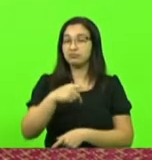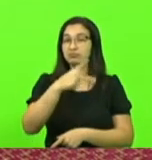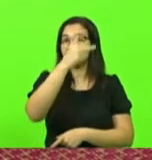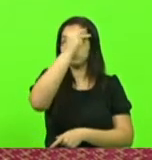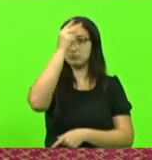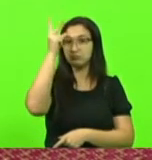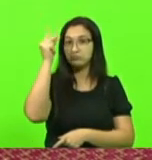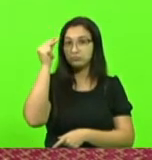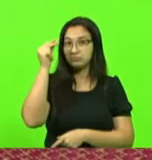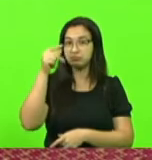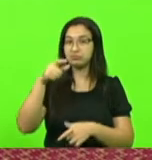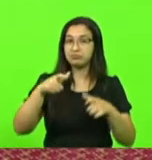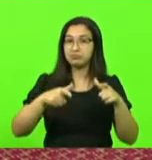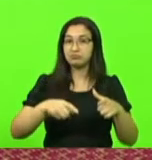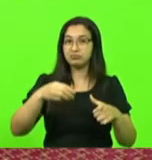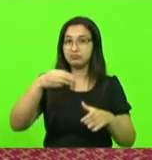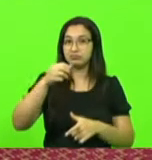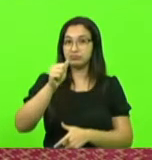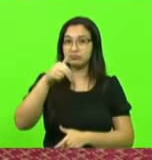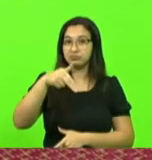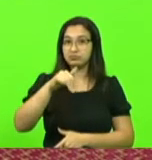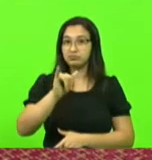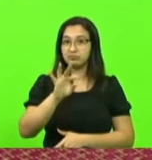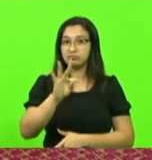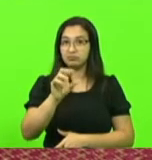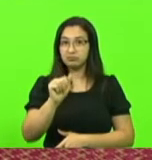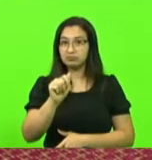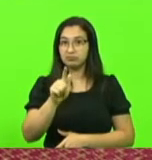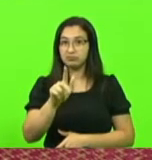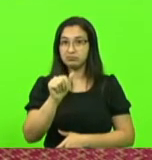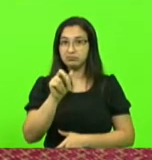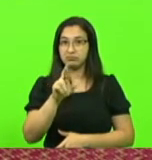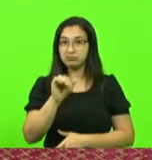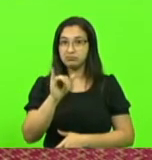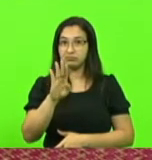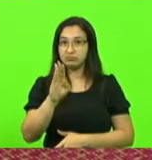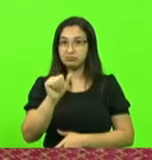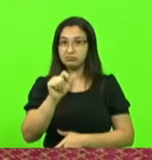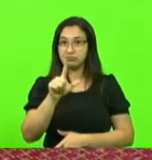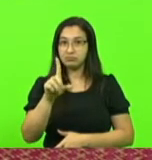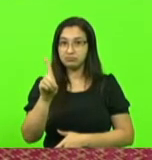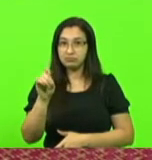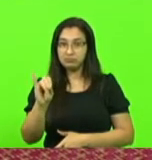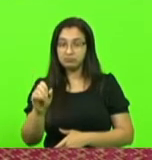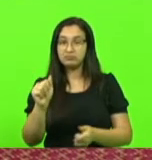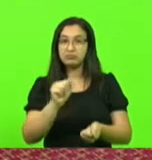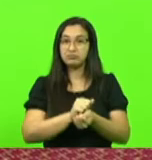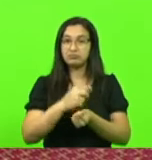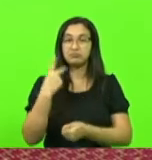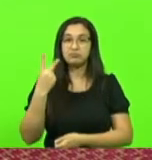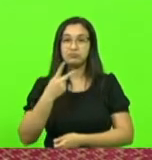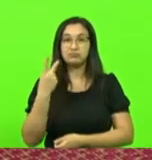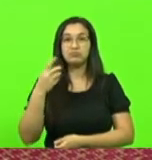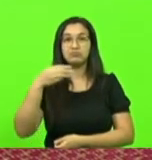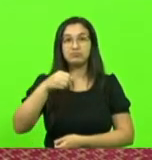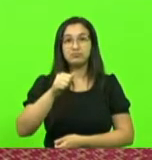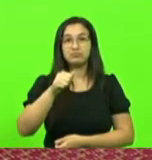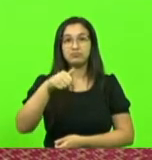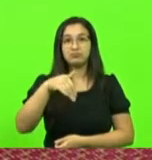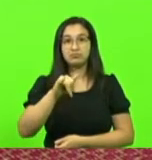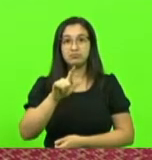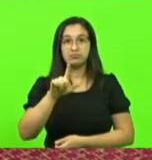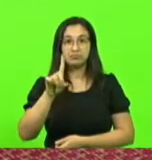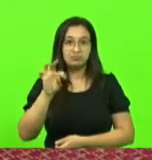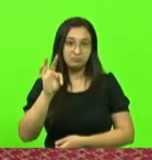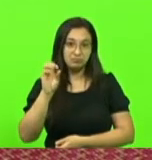de Anitta Garibaldi, João Sidney da Silva, e com os vereadores Amilto Correia, Cláudio Pereira dos